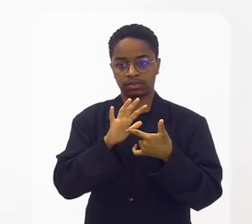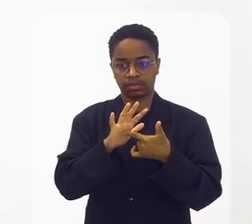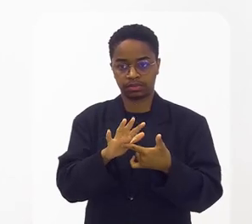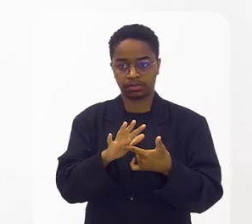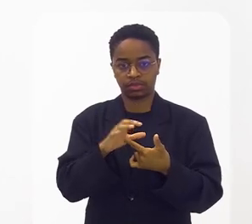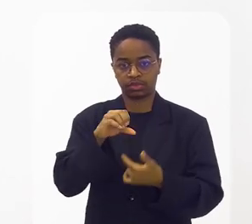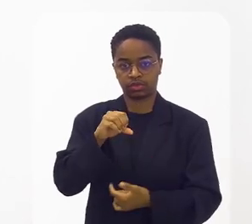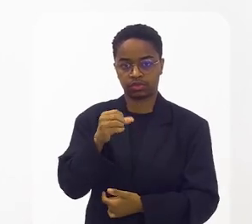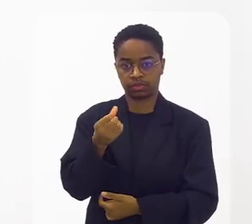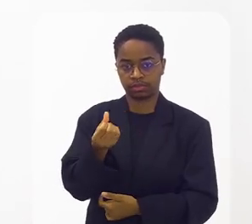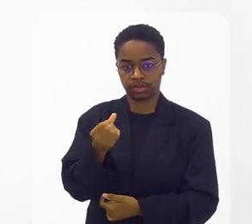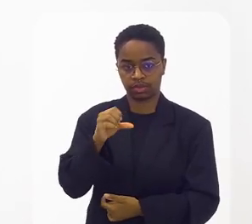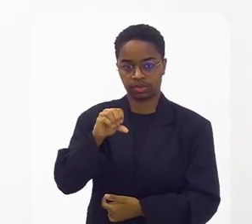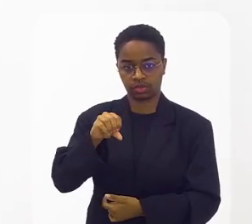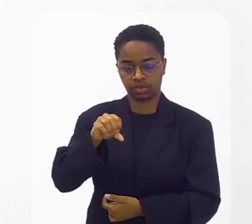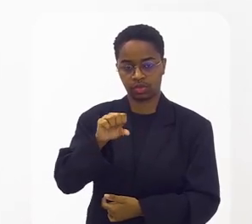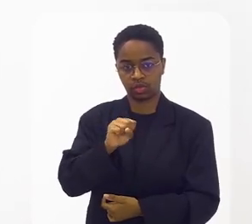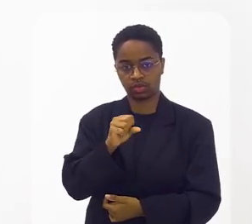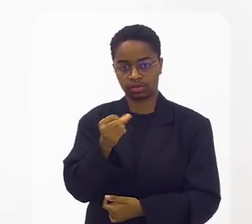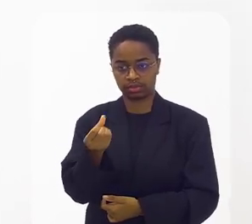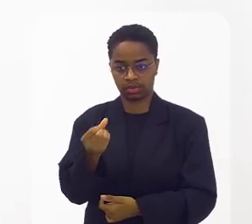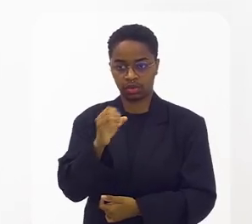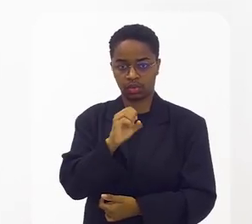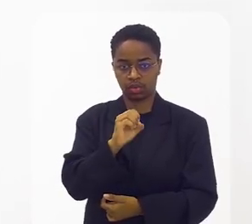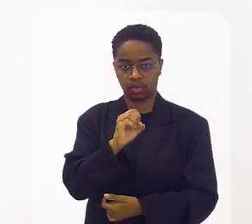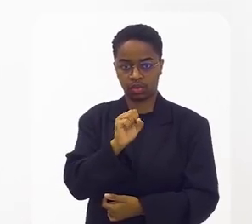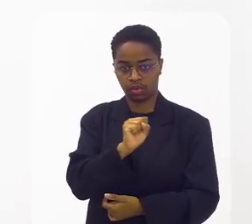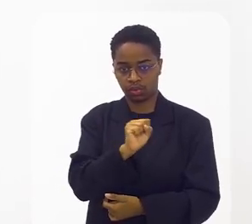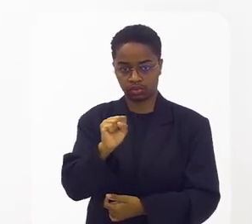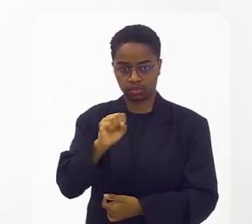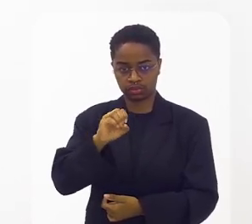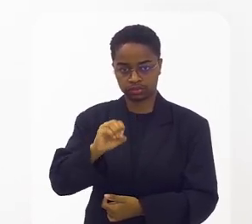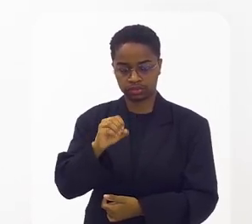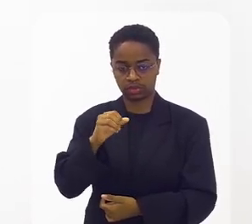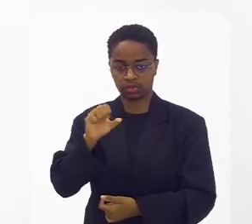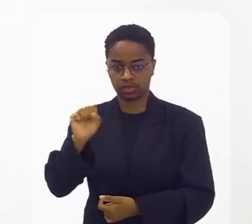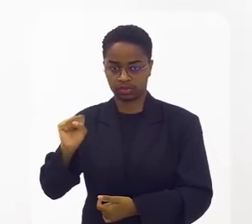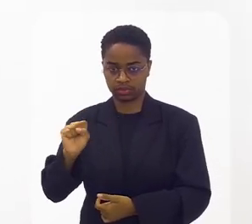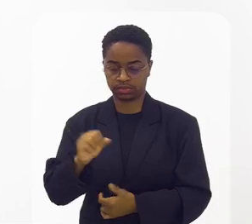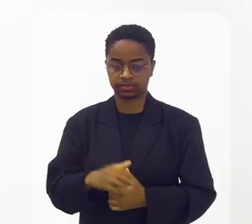96986 8808.